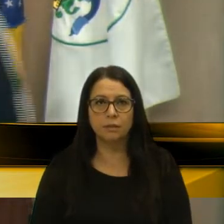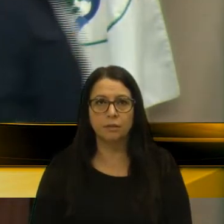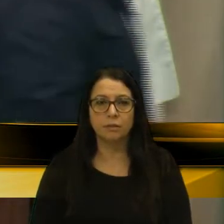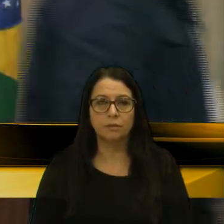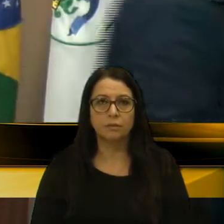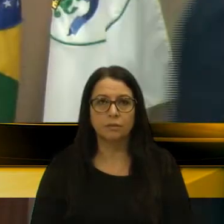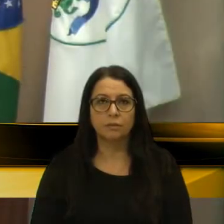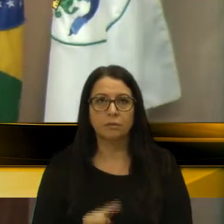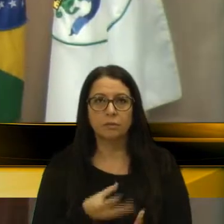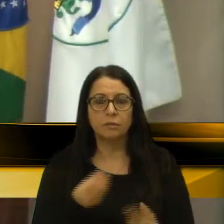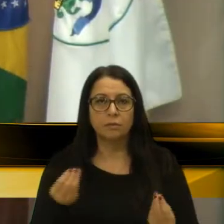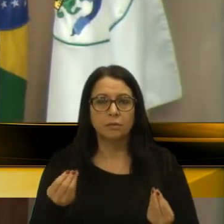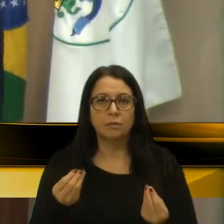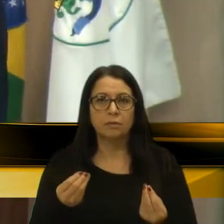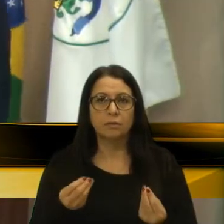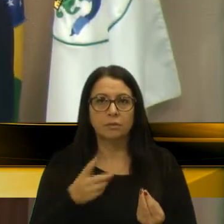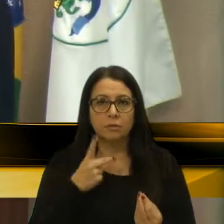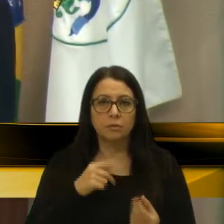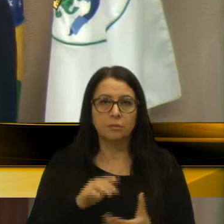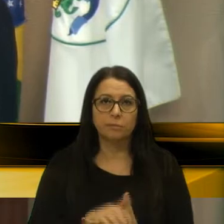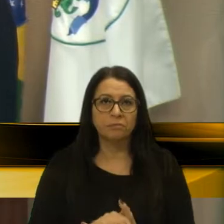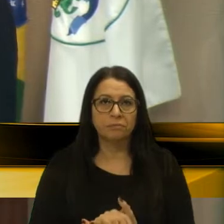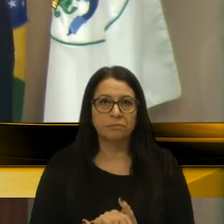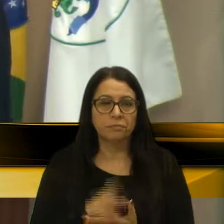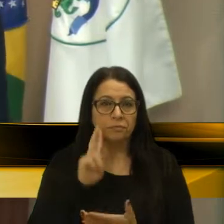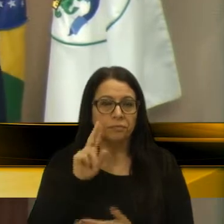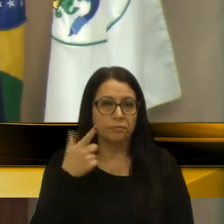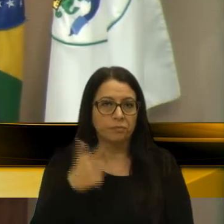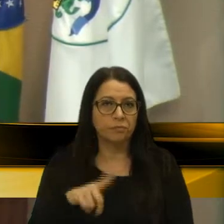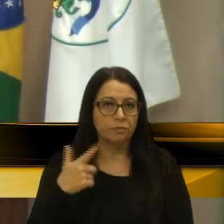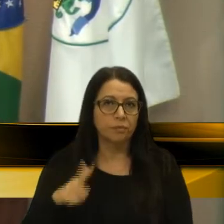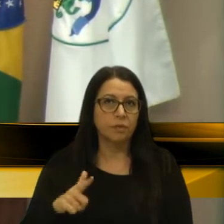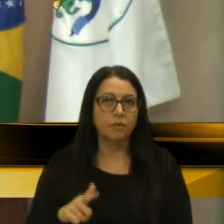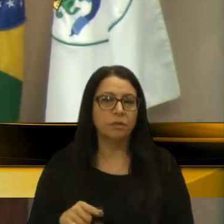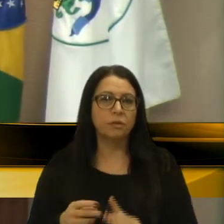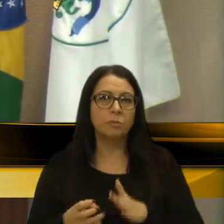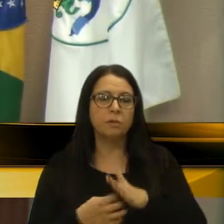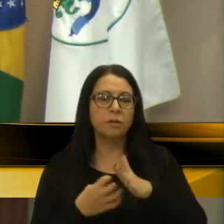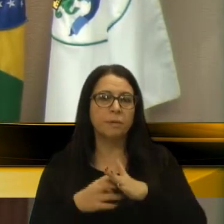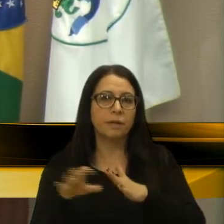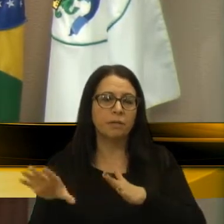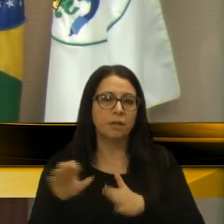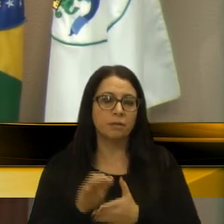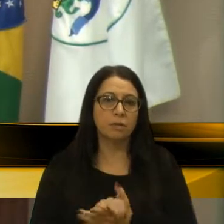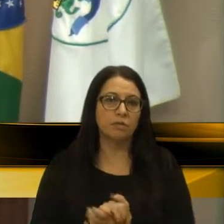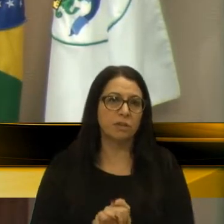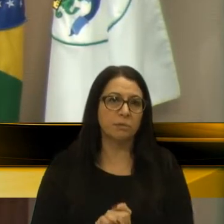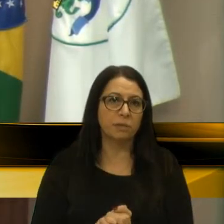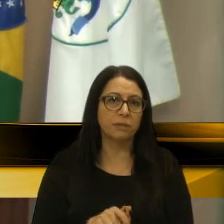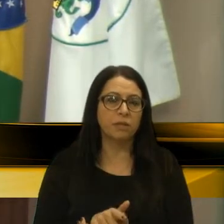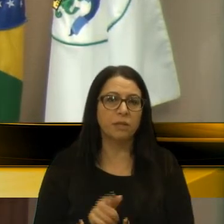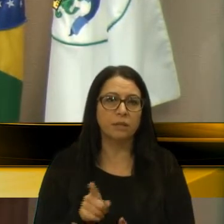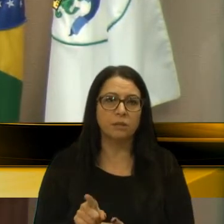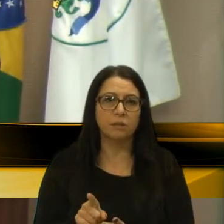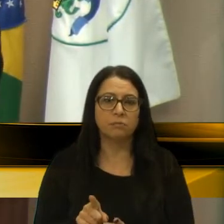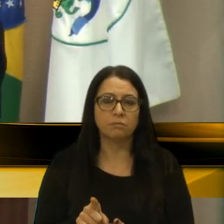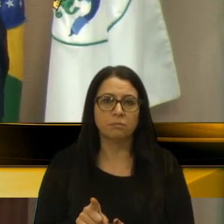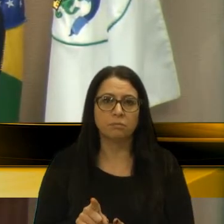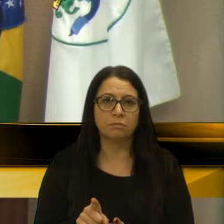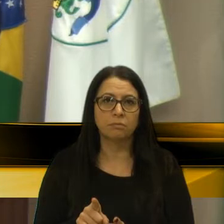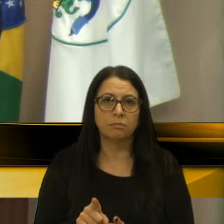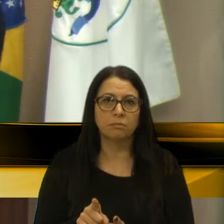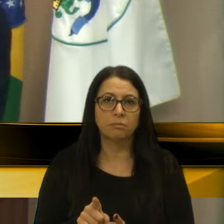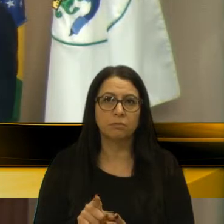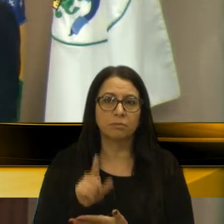Muito tem que ser revisto ainda quando se fala em empresários na cidade de Caxi do Sul. Questão de alvaraz, questão de quando